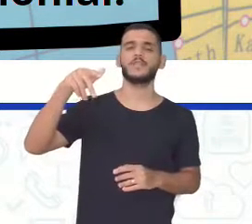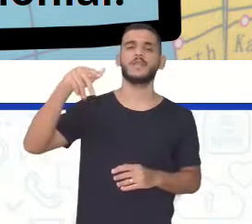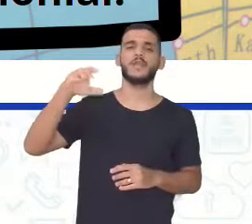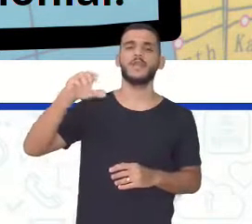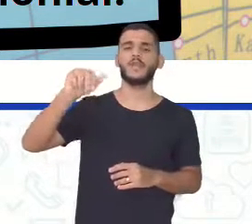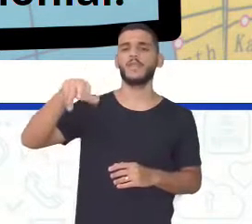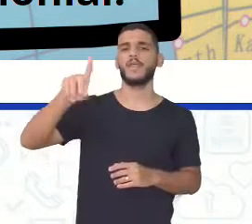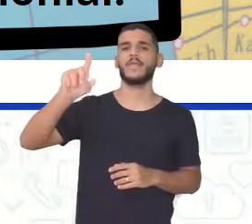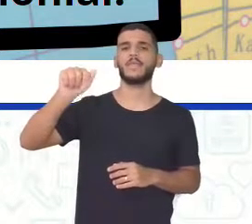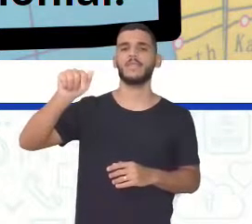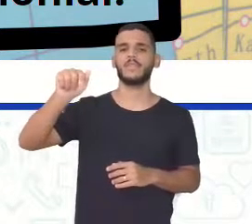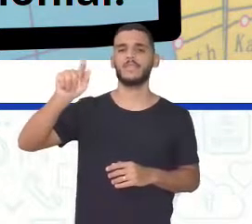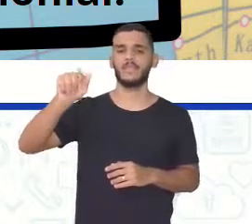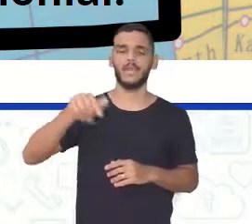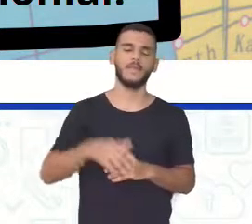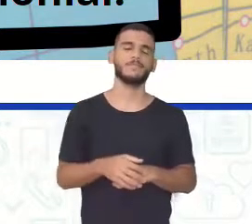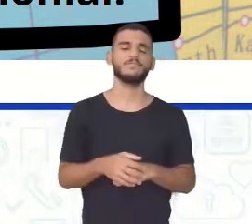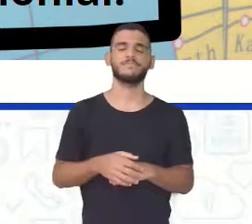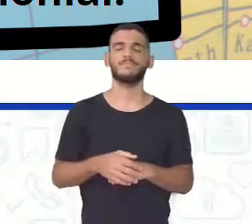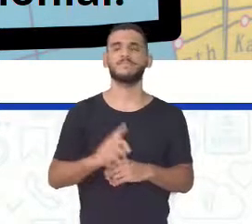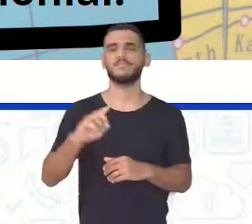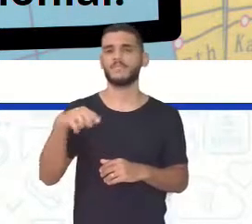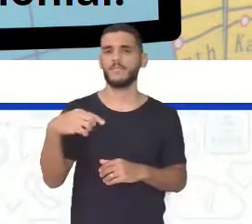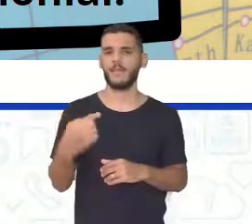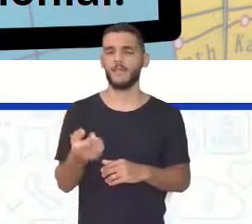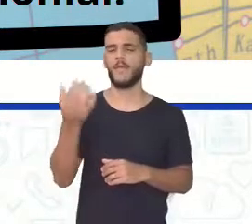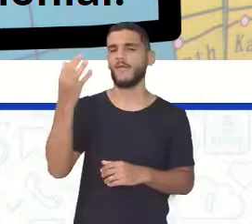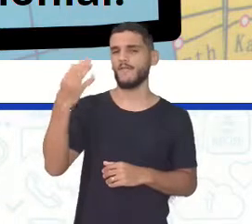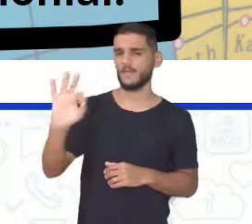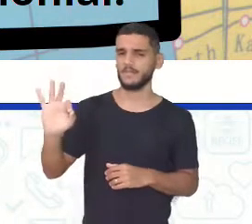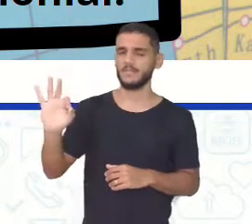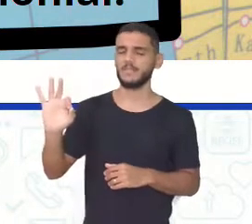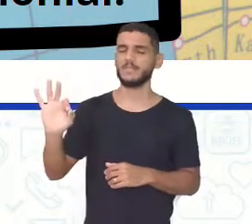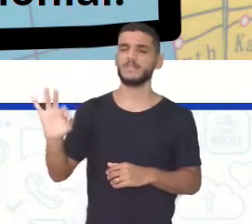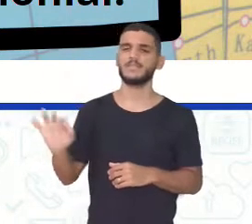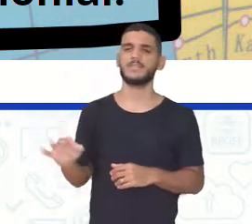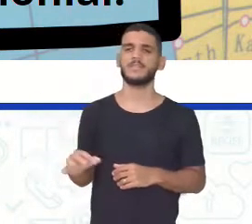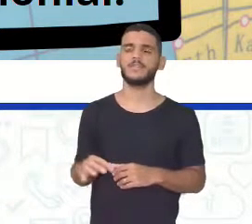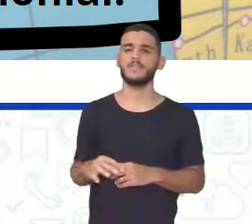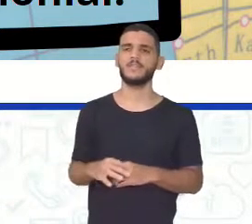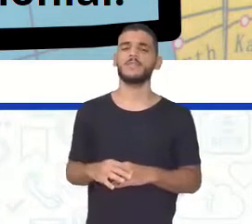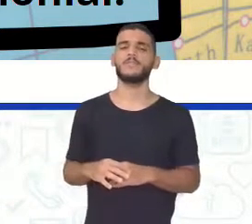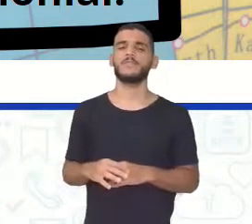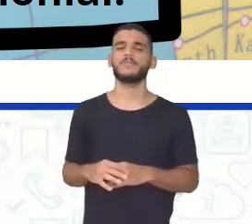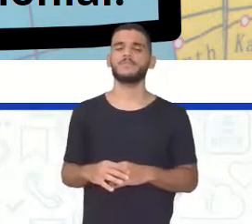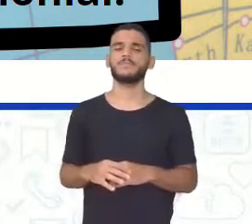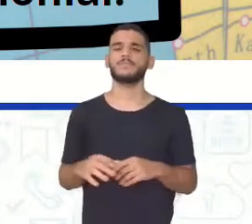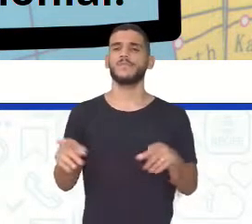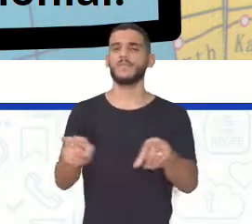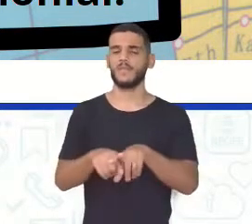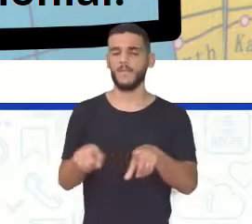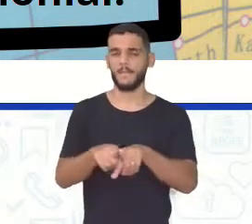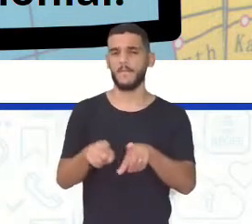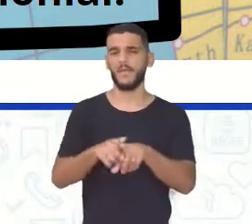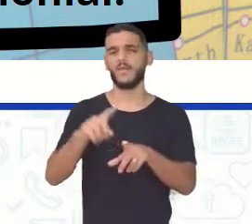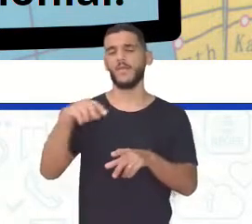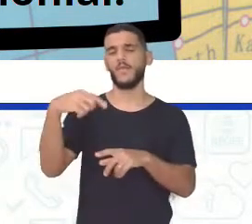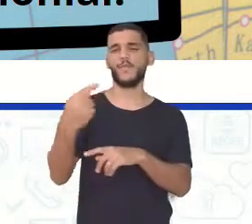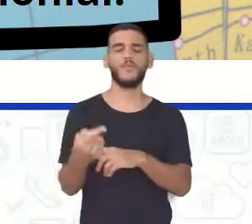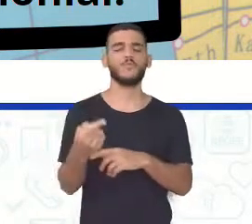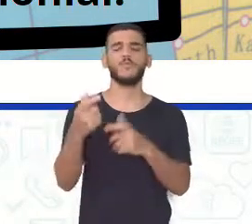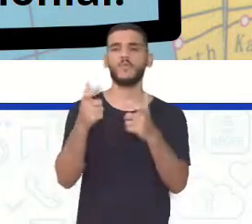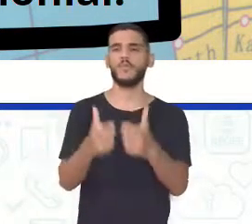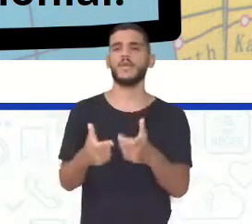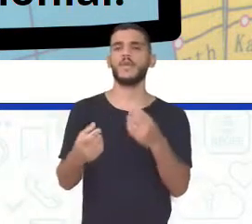Depois os espanhóis Os franceses Chegaram Acho que também Com o Villers-Gaillon Que foi expulso aqui Foi para lá